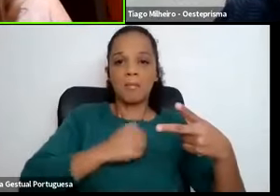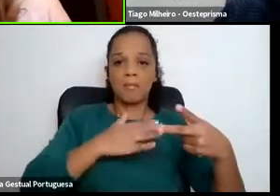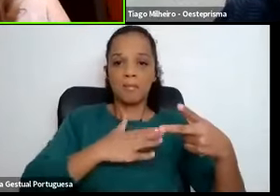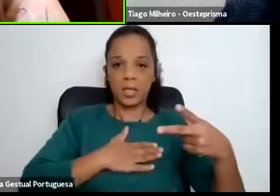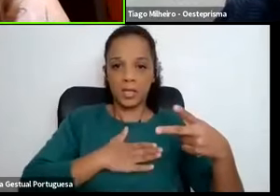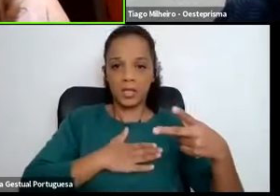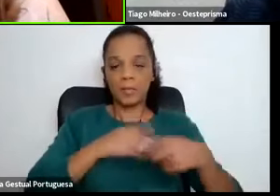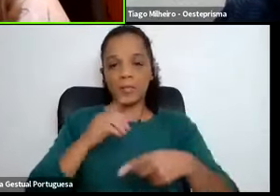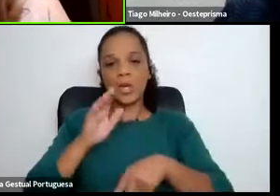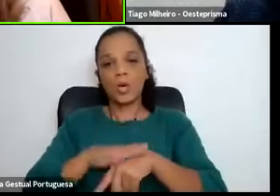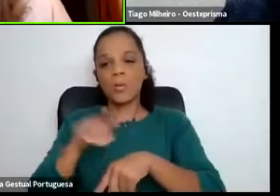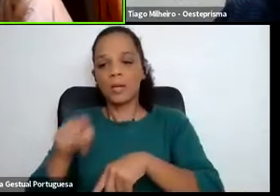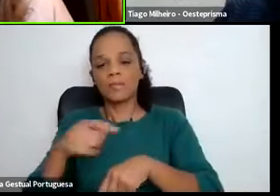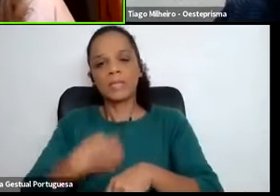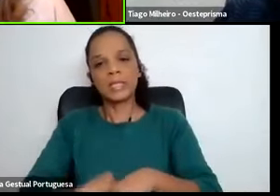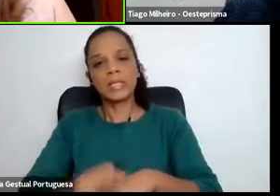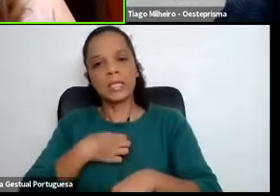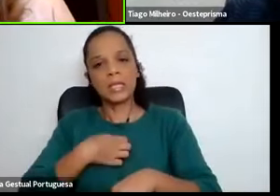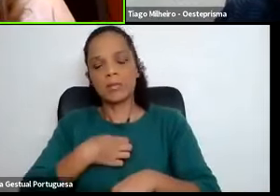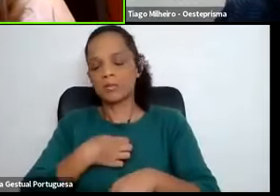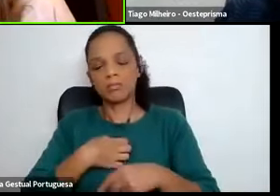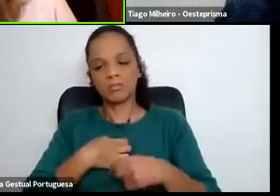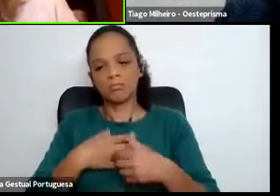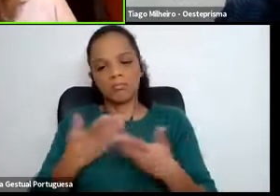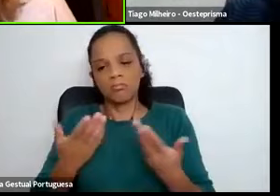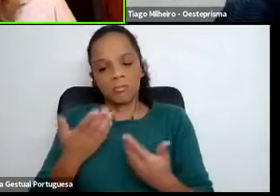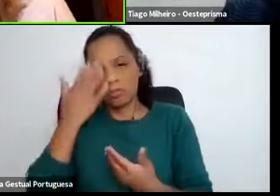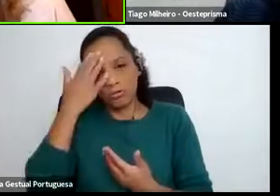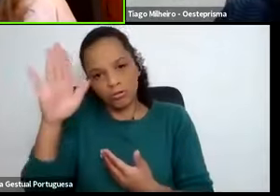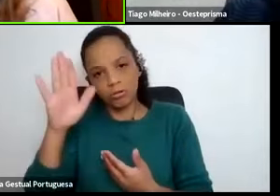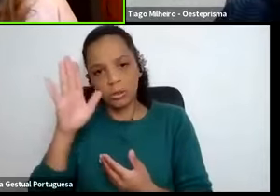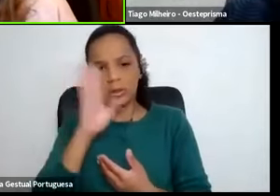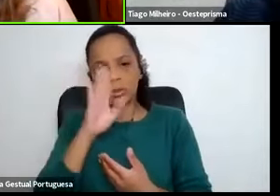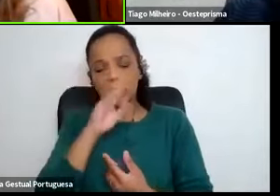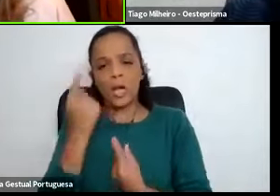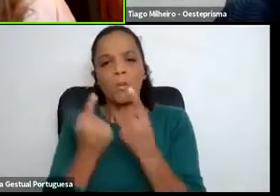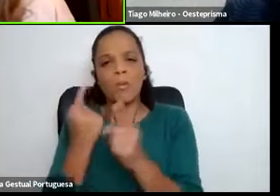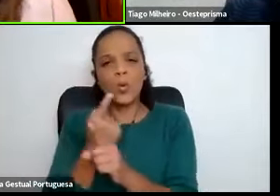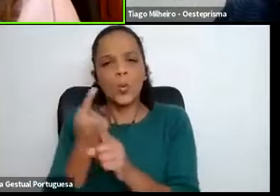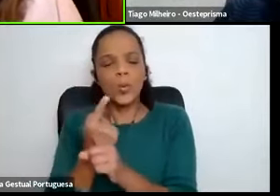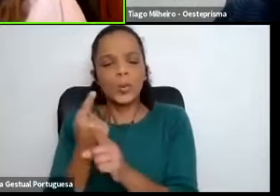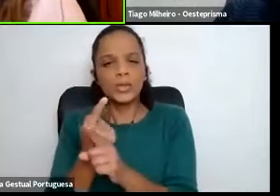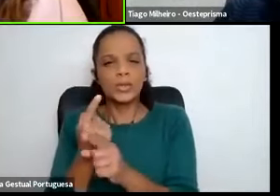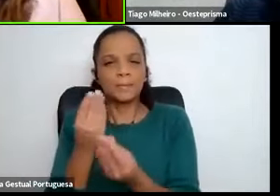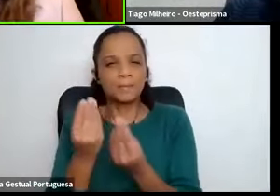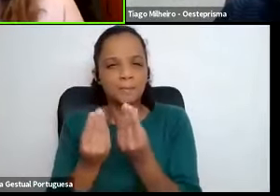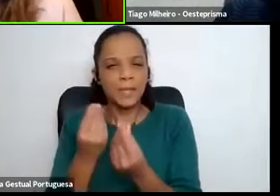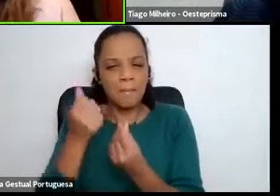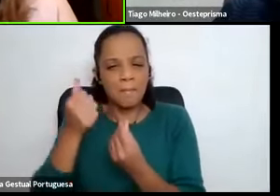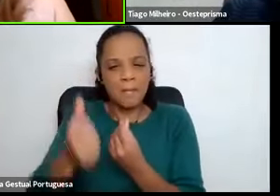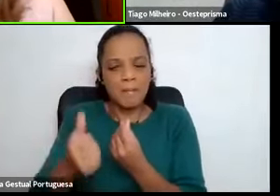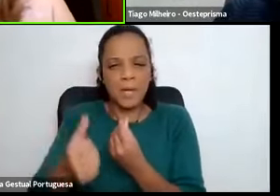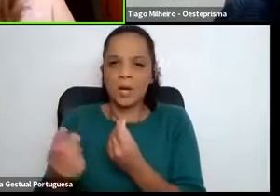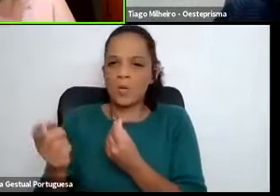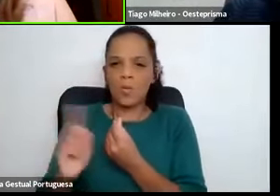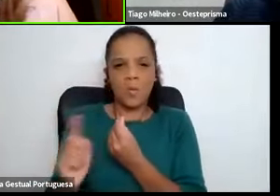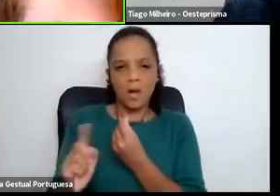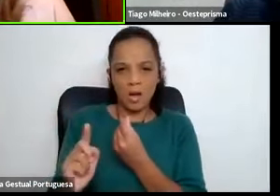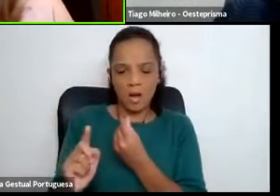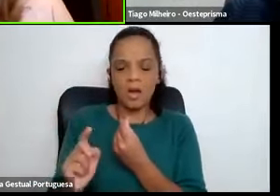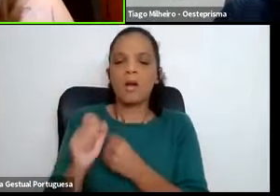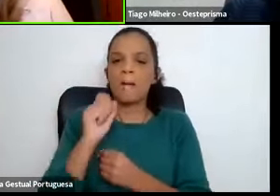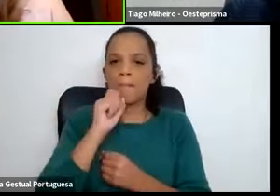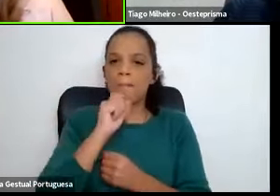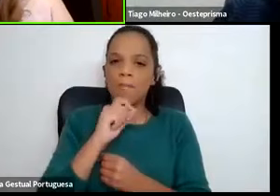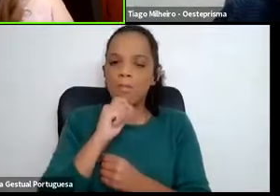ele se sentir também à vontade para, se alguma coisa não estiver a correr menos bem, possa ser